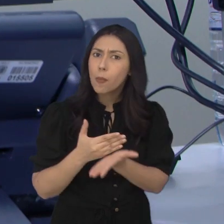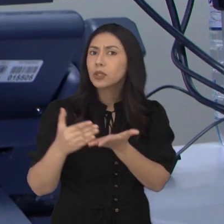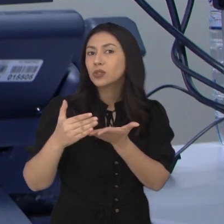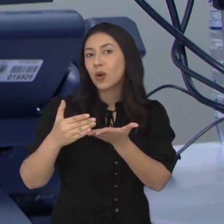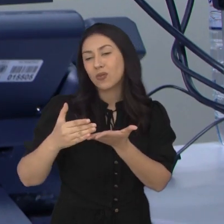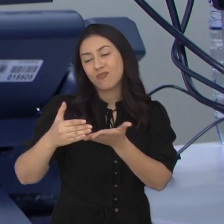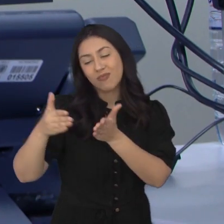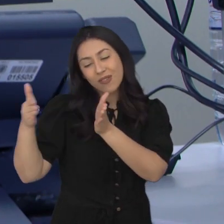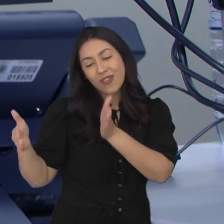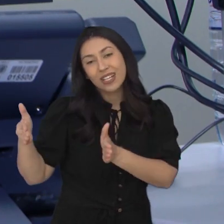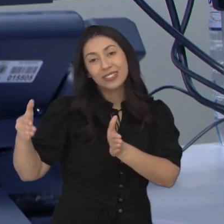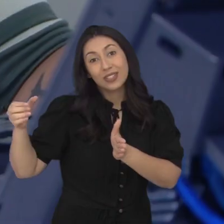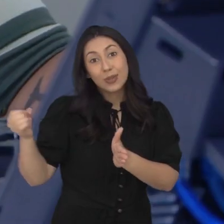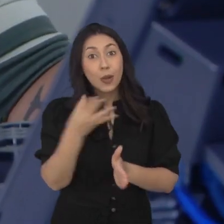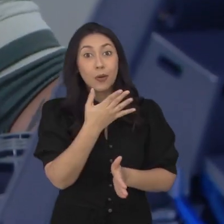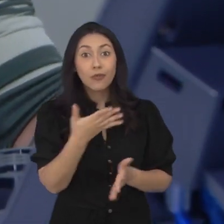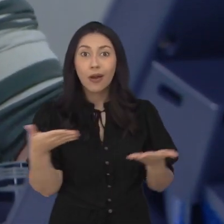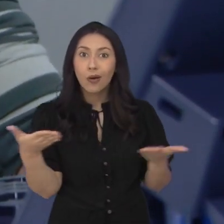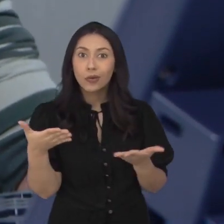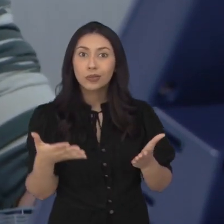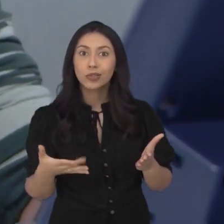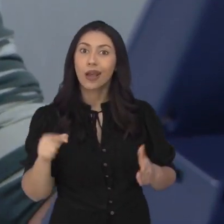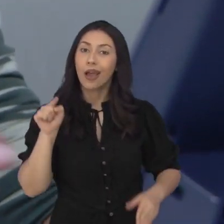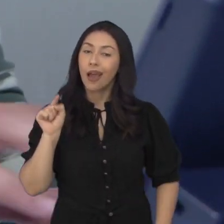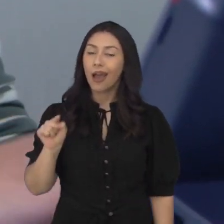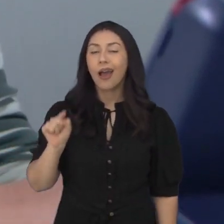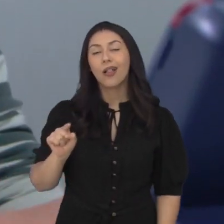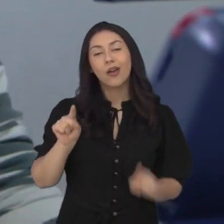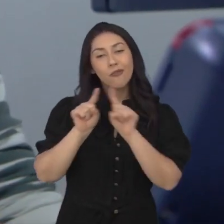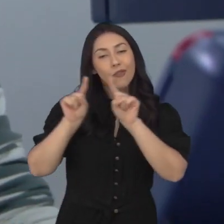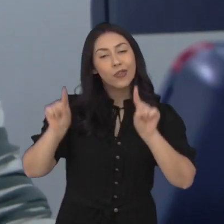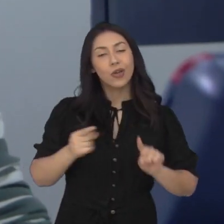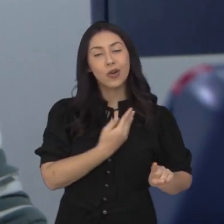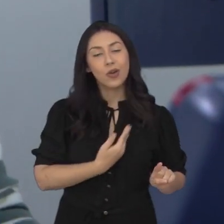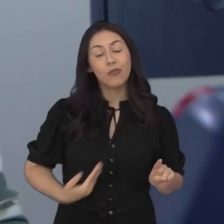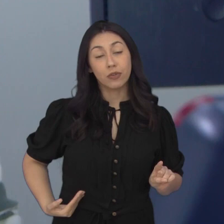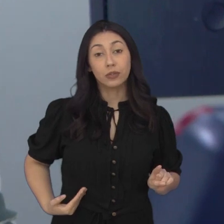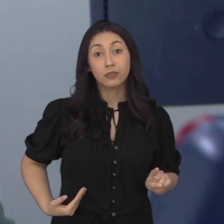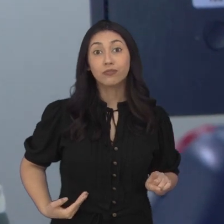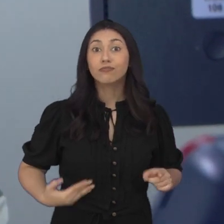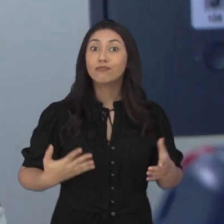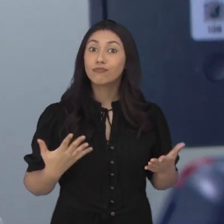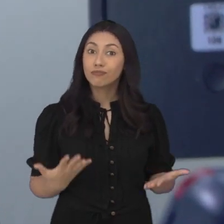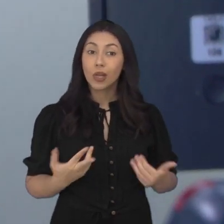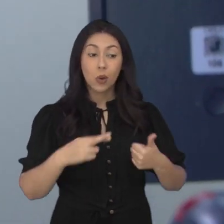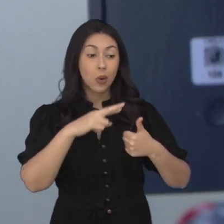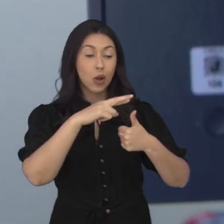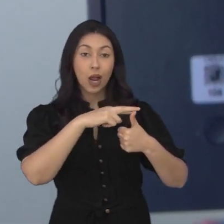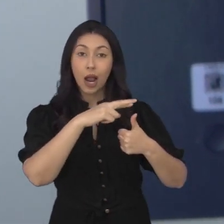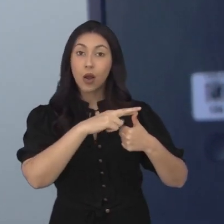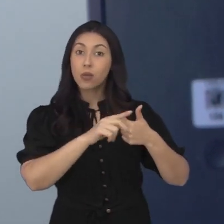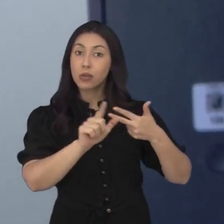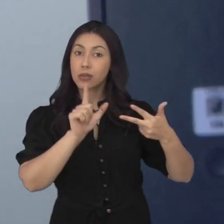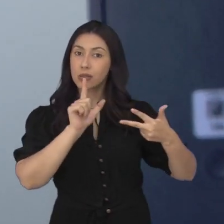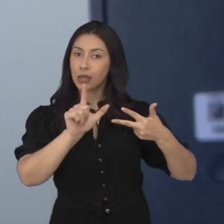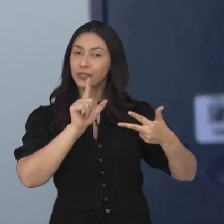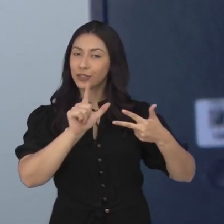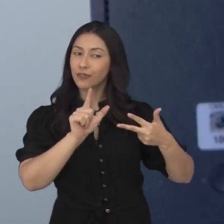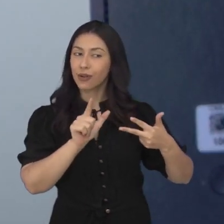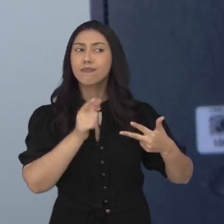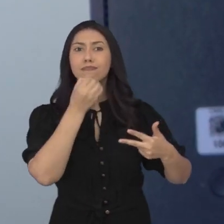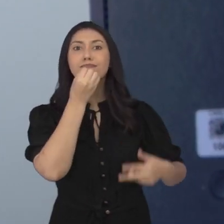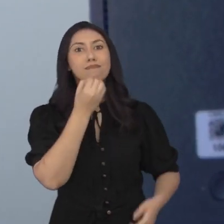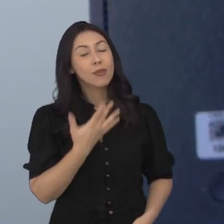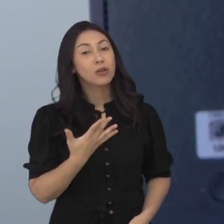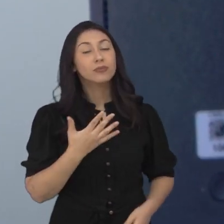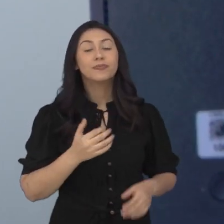ciclo da vida profissional. Hoje ele é funcionário público, cargo que o técnico legislativo considera que